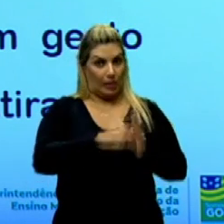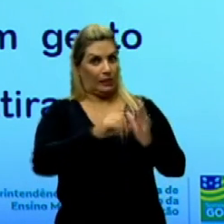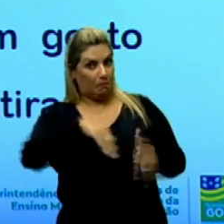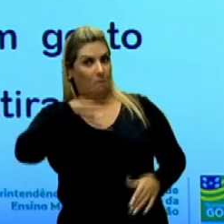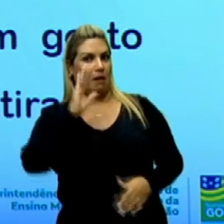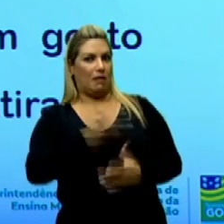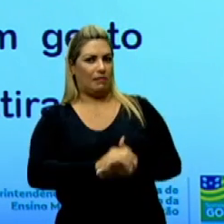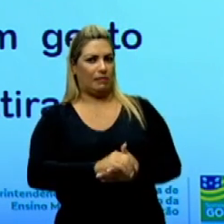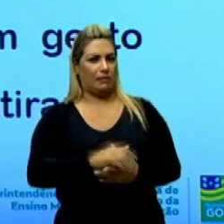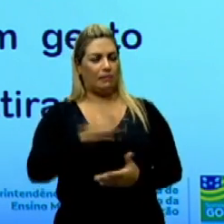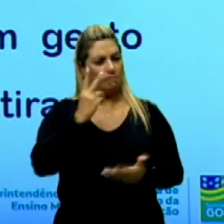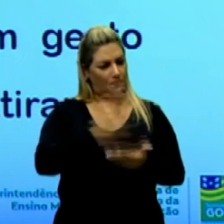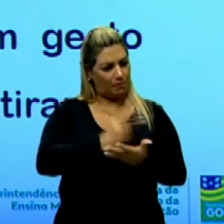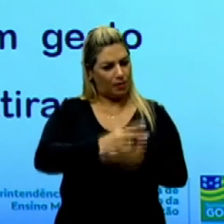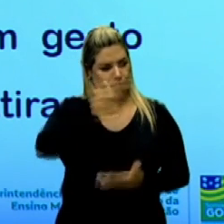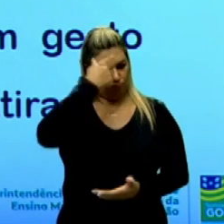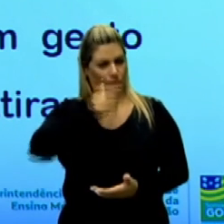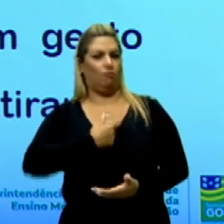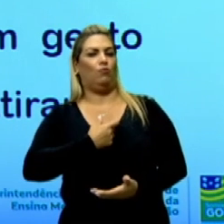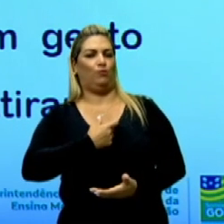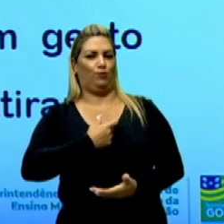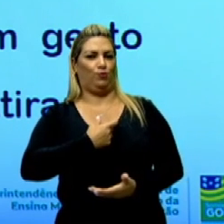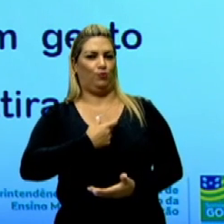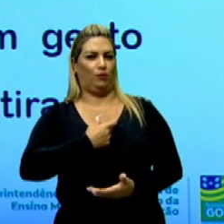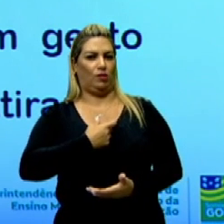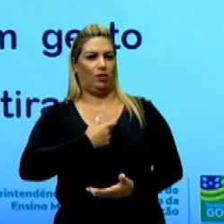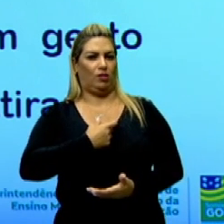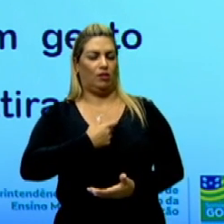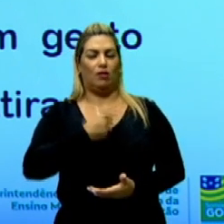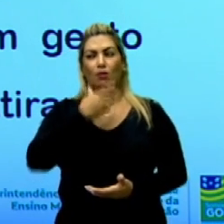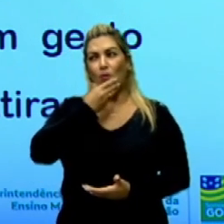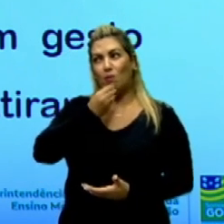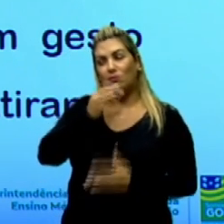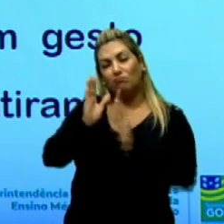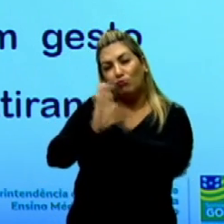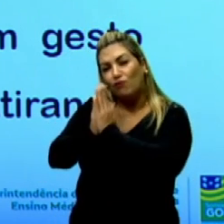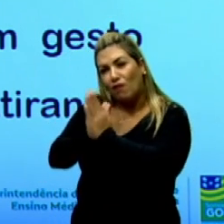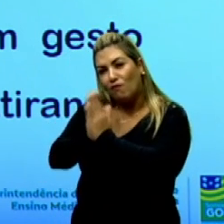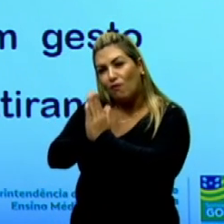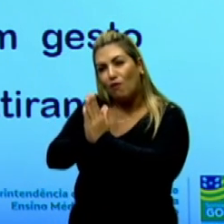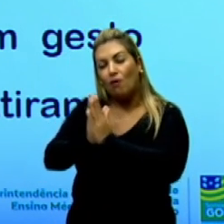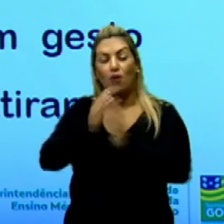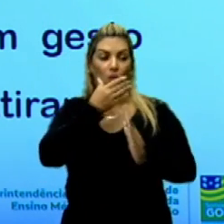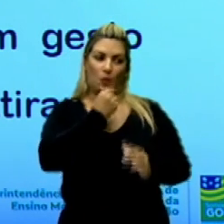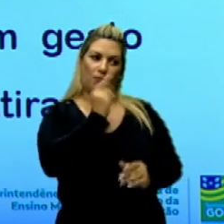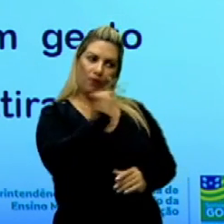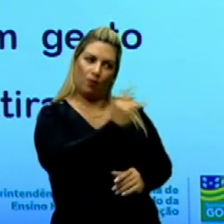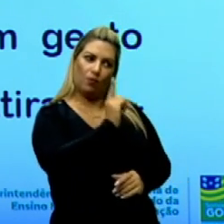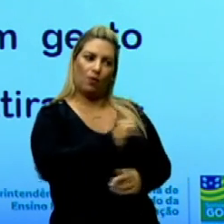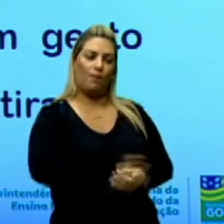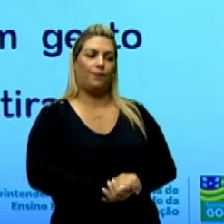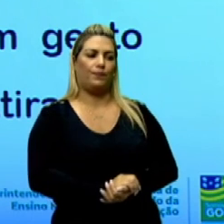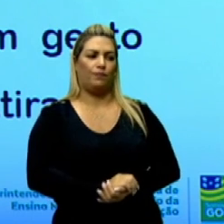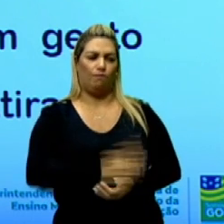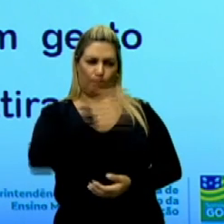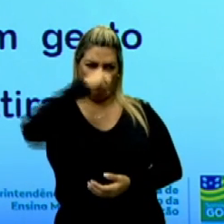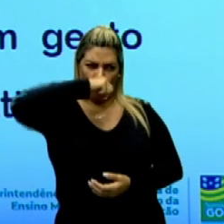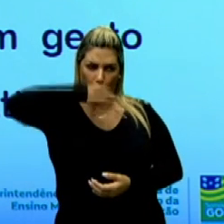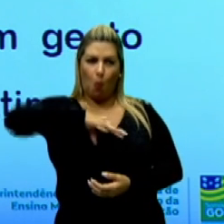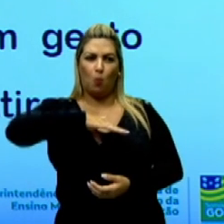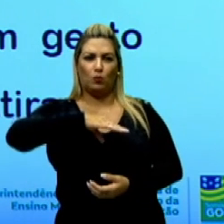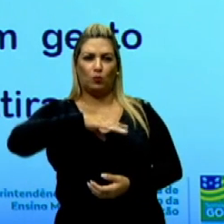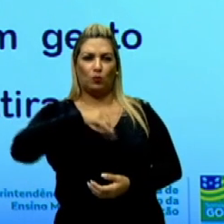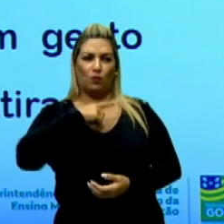E ele ficou na mesma atitude de súplica. E o homem disse, afinal, num gesto brusco,